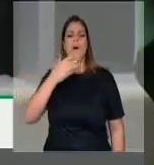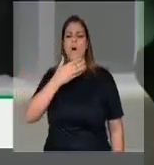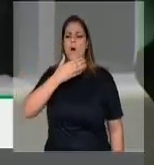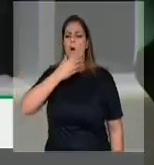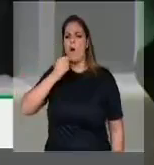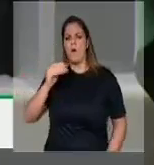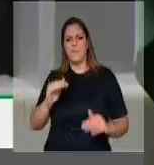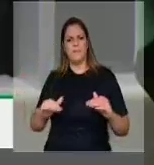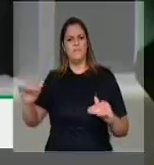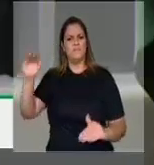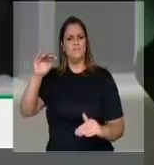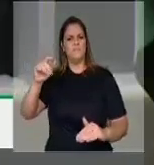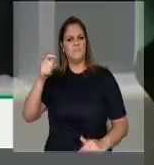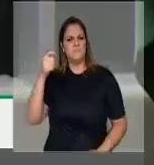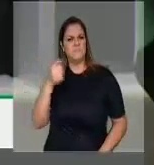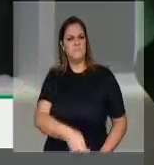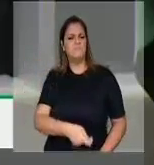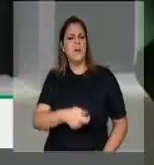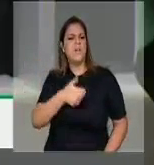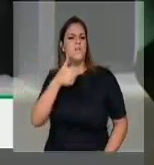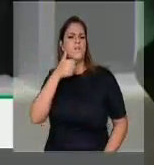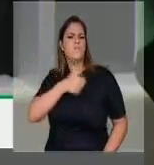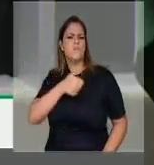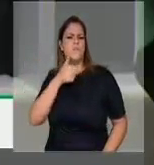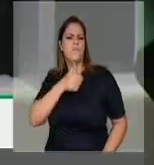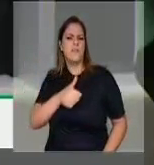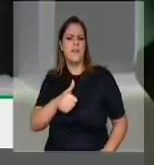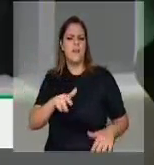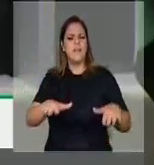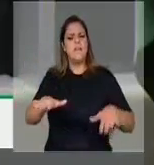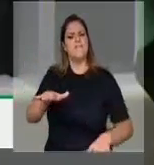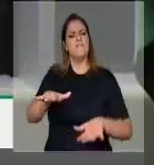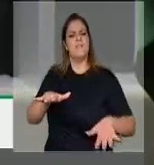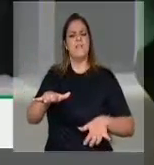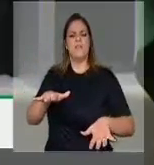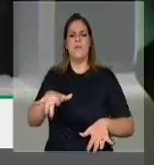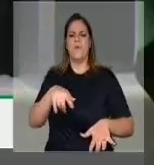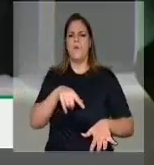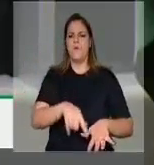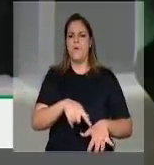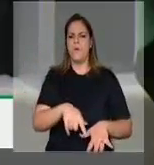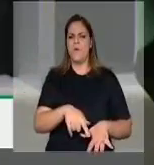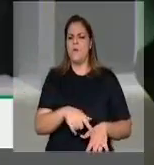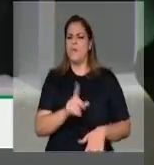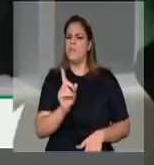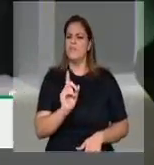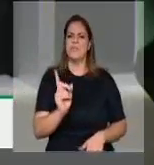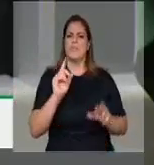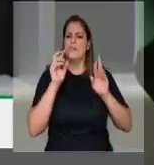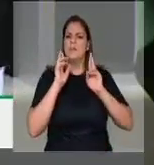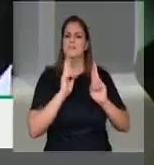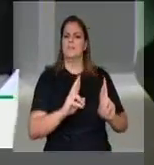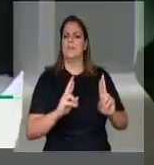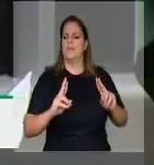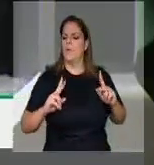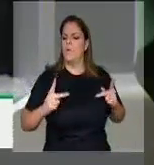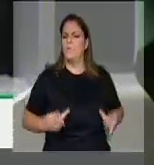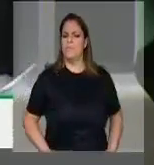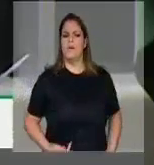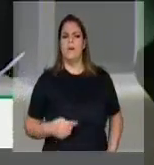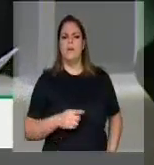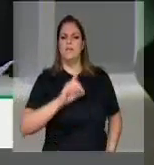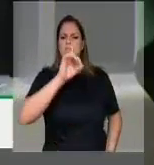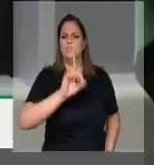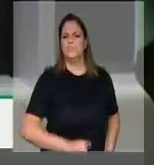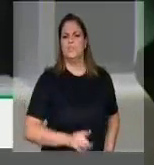misoginia, coisifica a mulher e transforma em objeto e não sujeito de